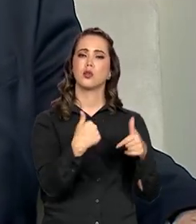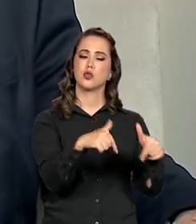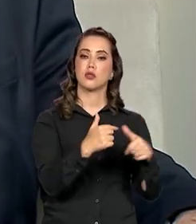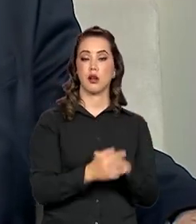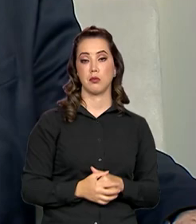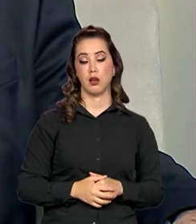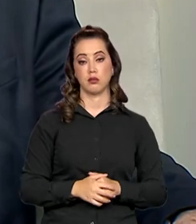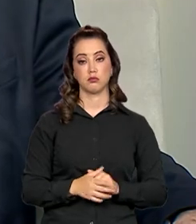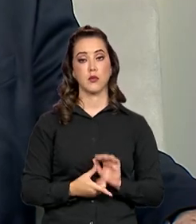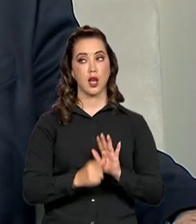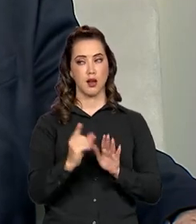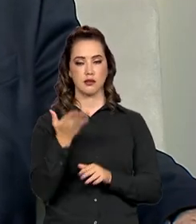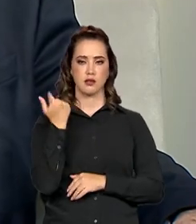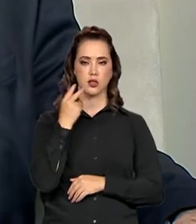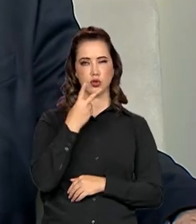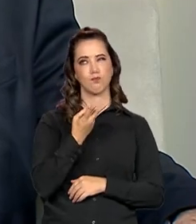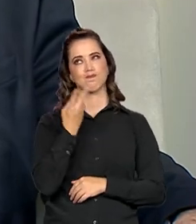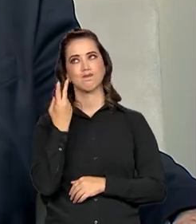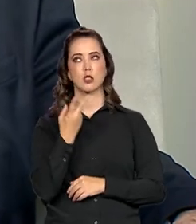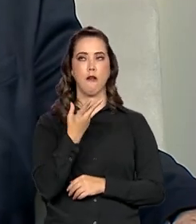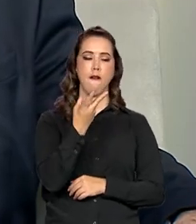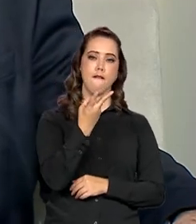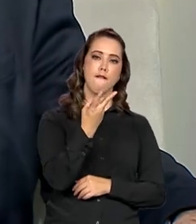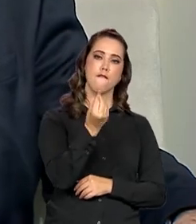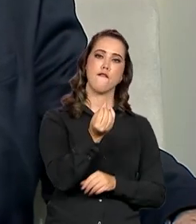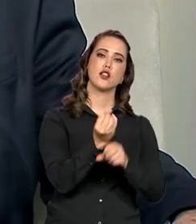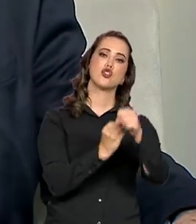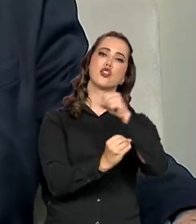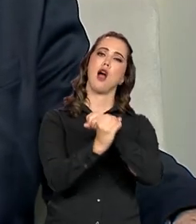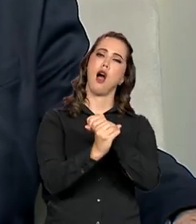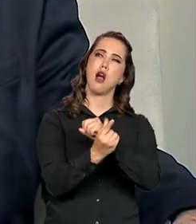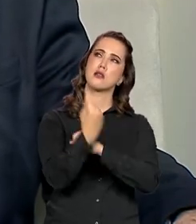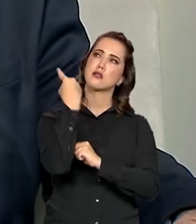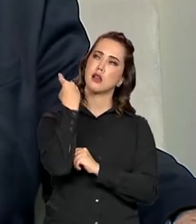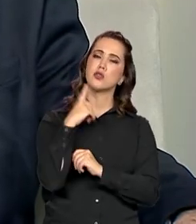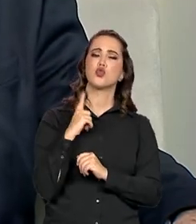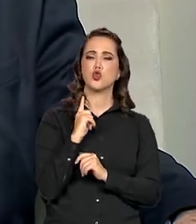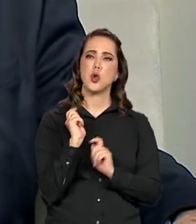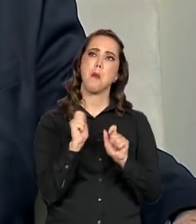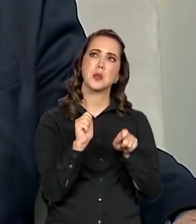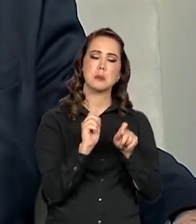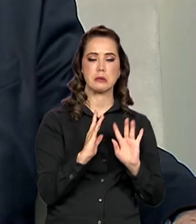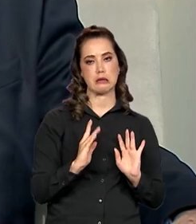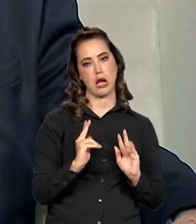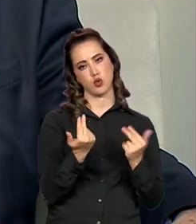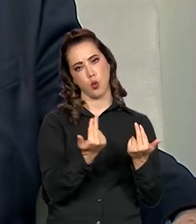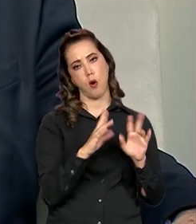gente até no passado, a gente olha 20 anos atrás, tinha alguma coisa assim no mundo das